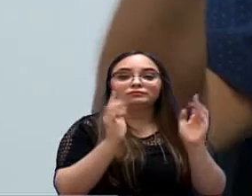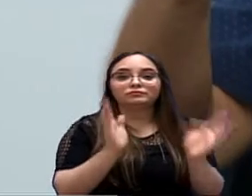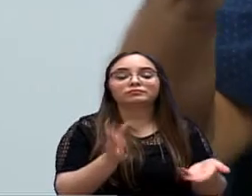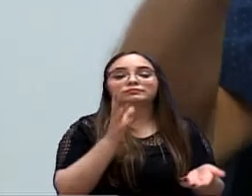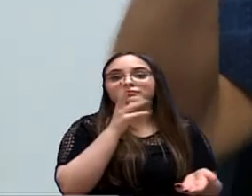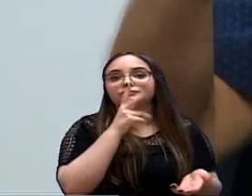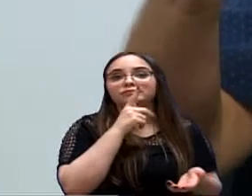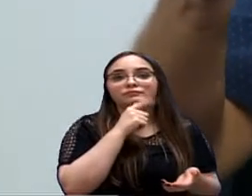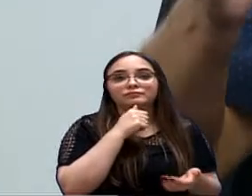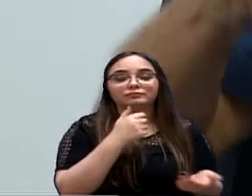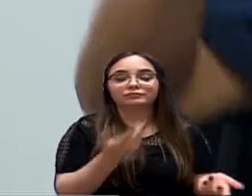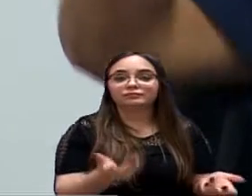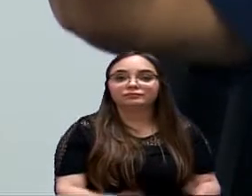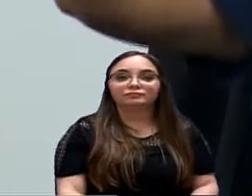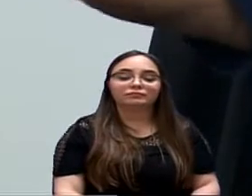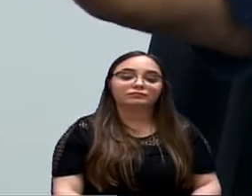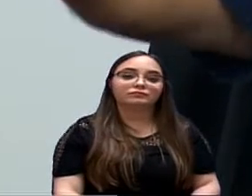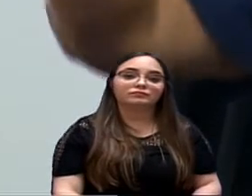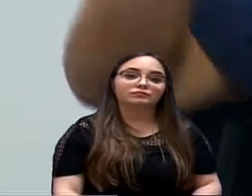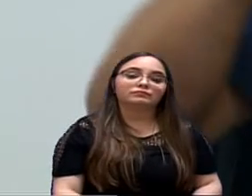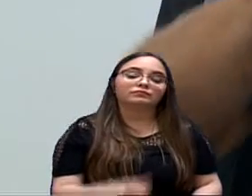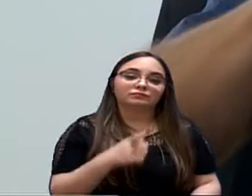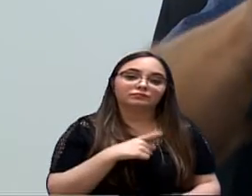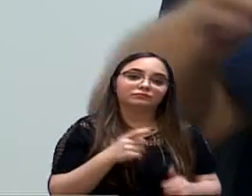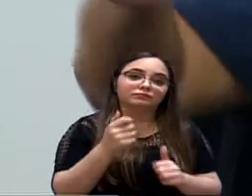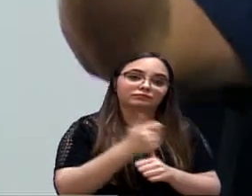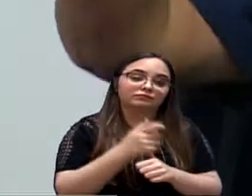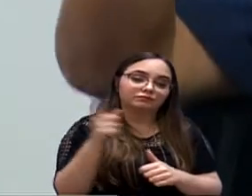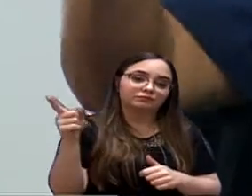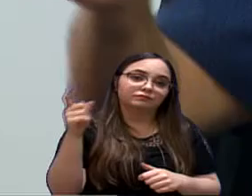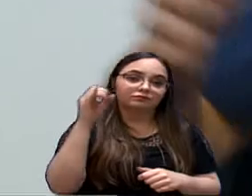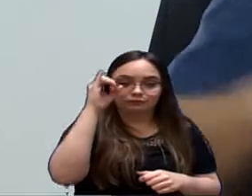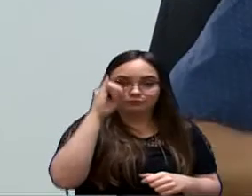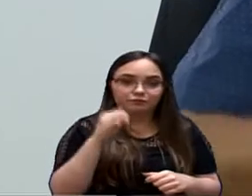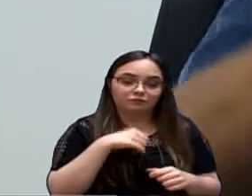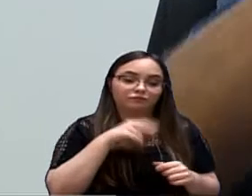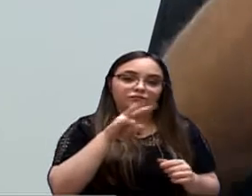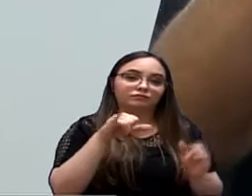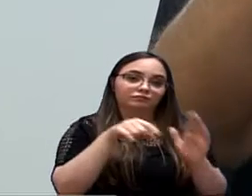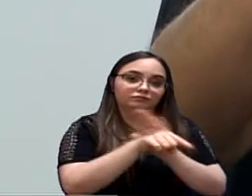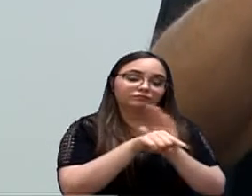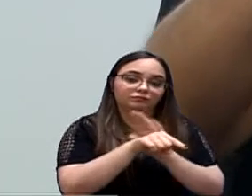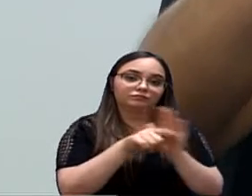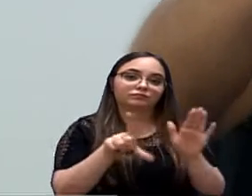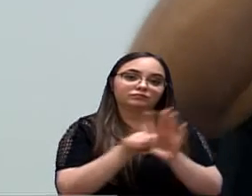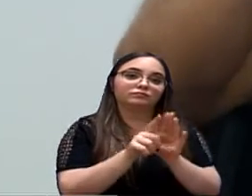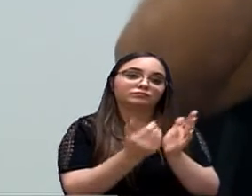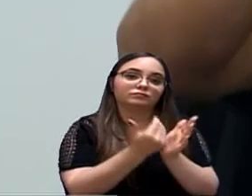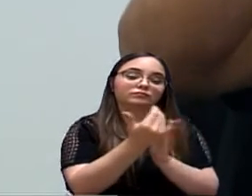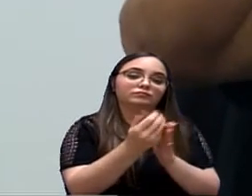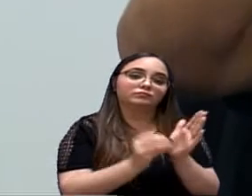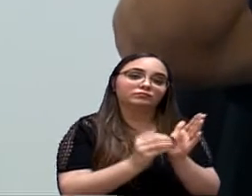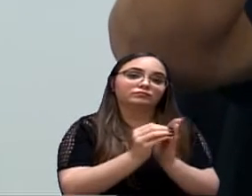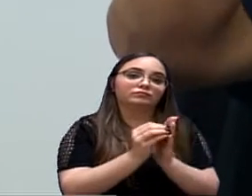Não, tem a audiência pública, tudo. Tem o substitutivo da Yara, vou analisar. Tem emenda de vereador da